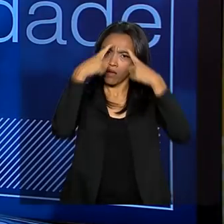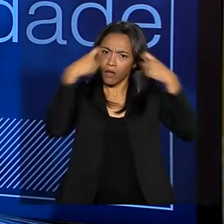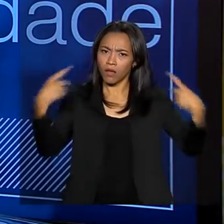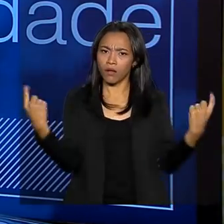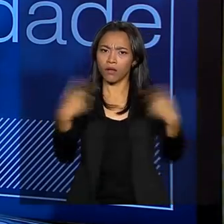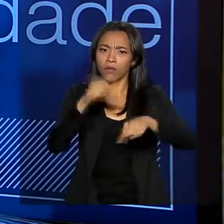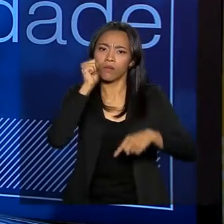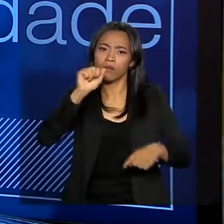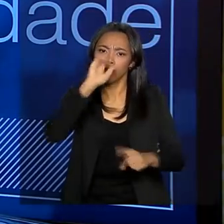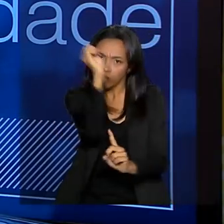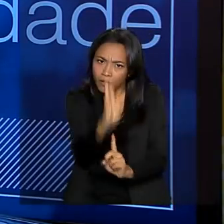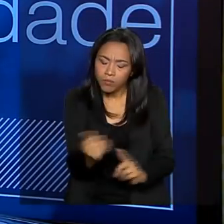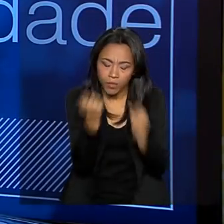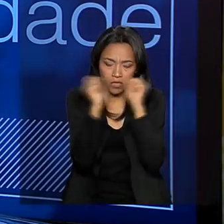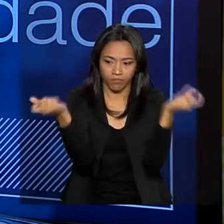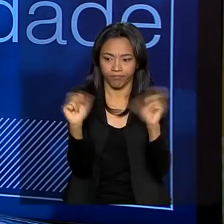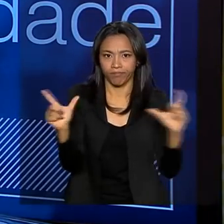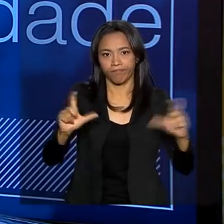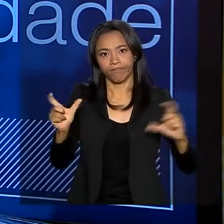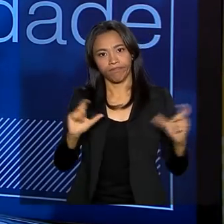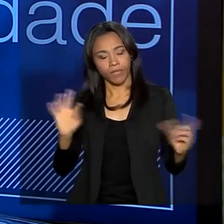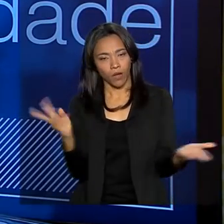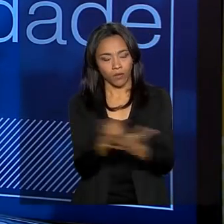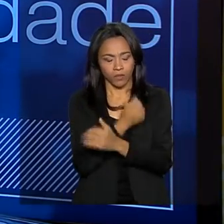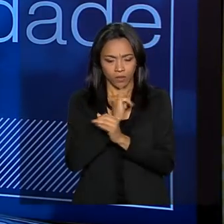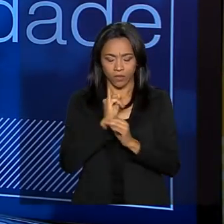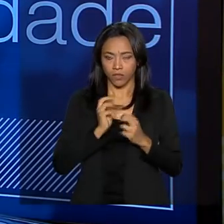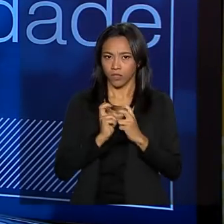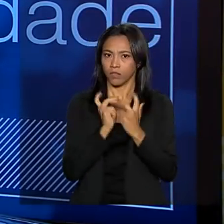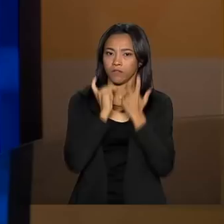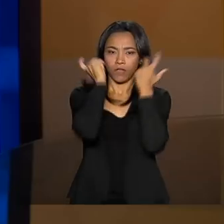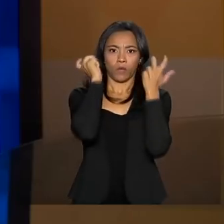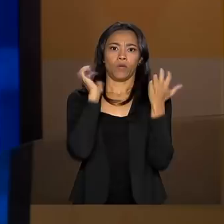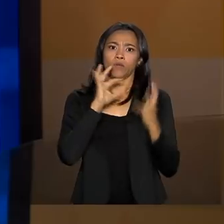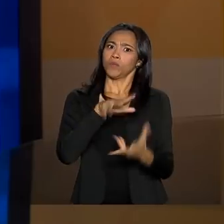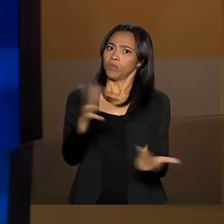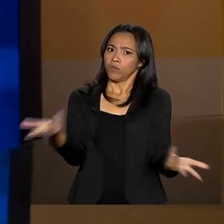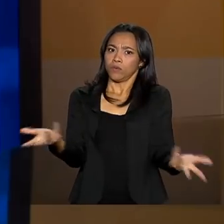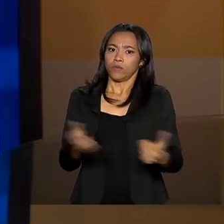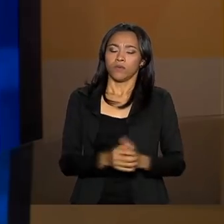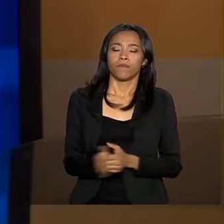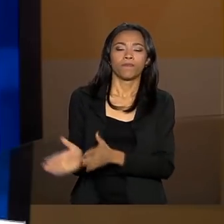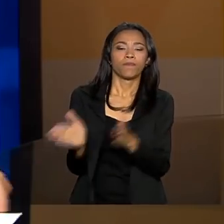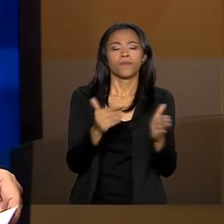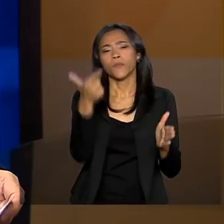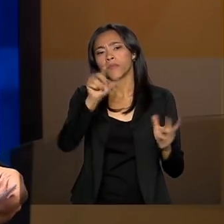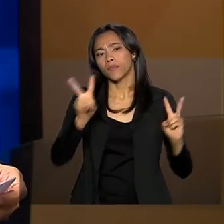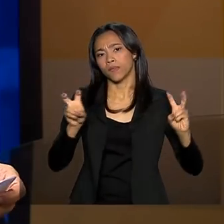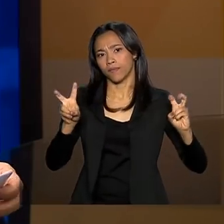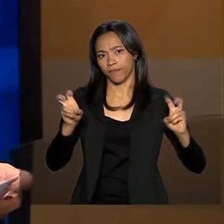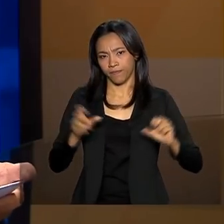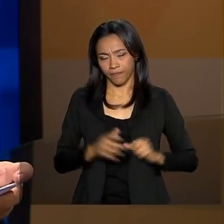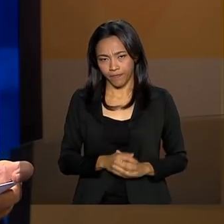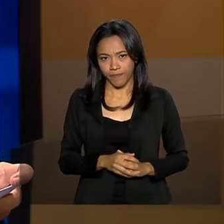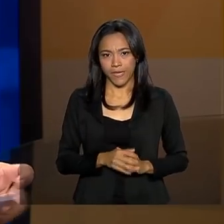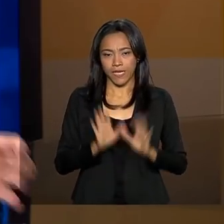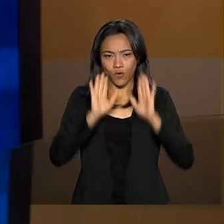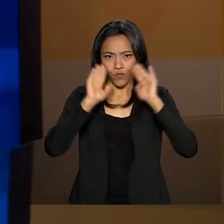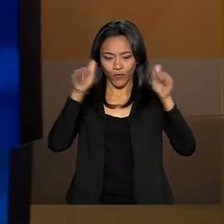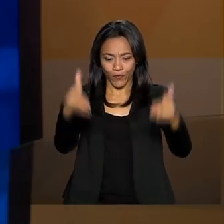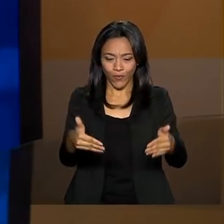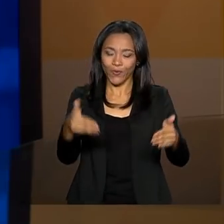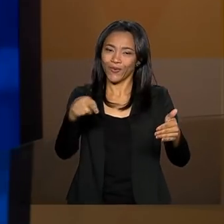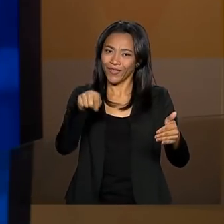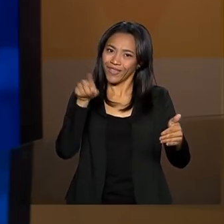Brasil, porque ela é de assustar e de nos envergonhar no mundo inteiro. Mudando agora para um outro público que